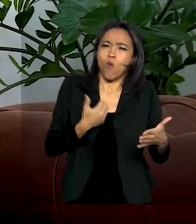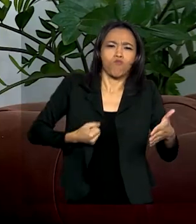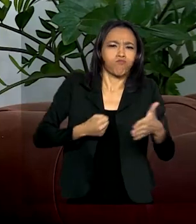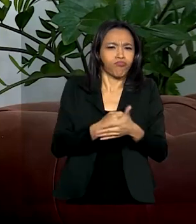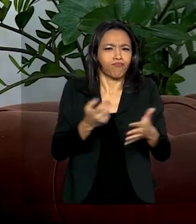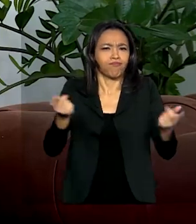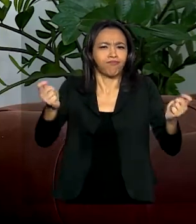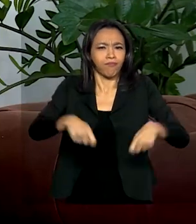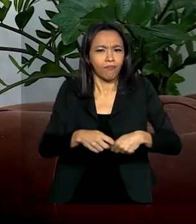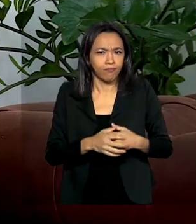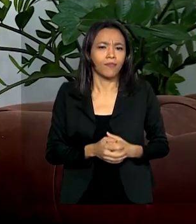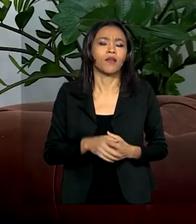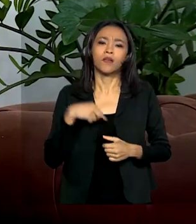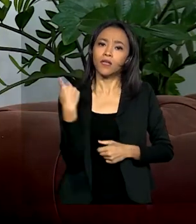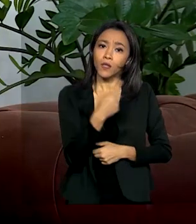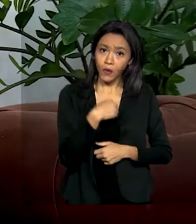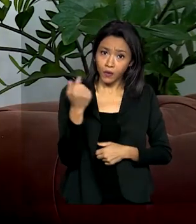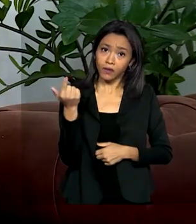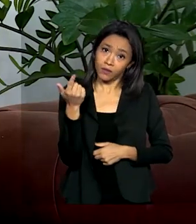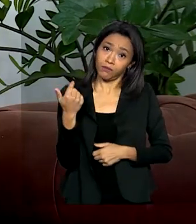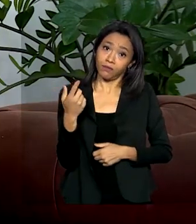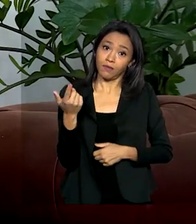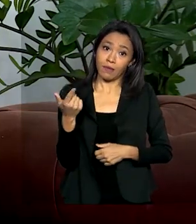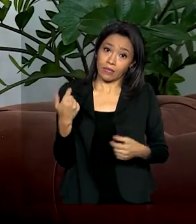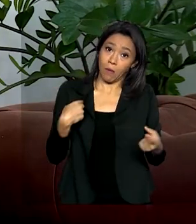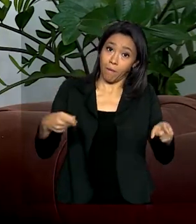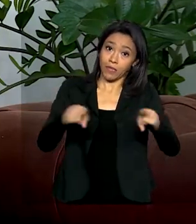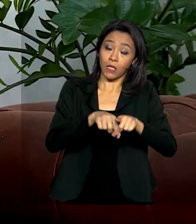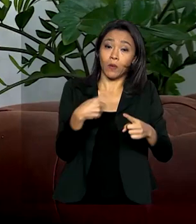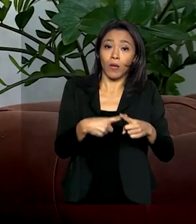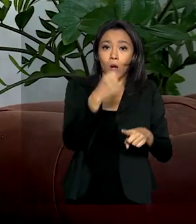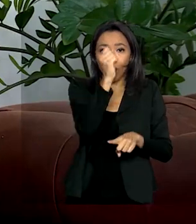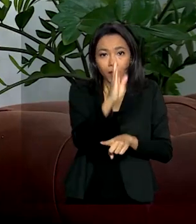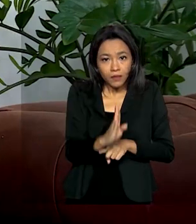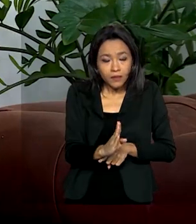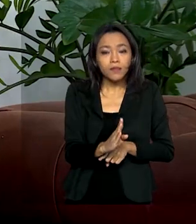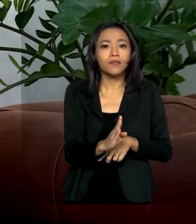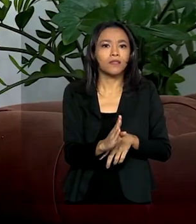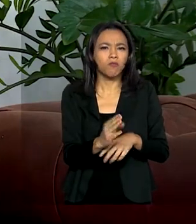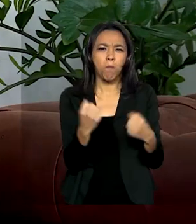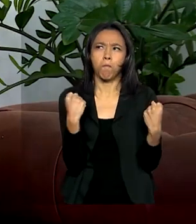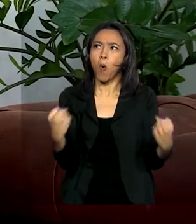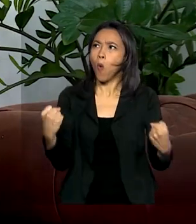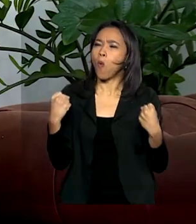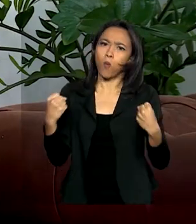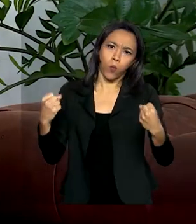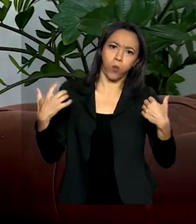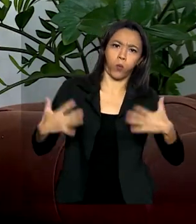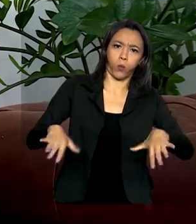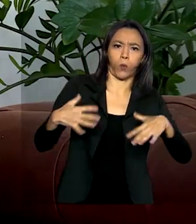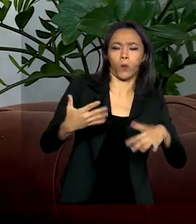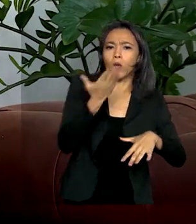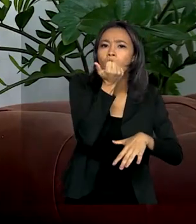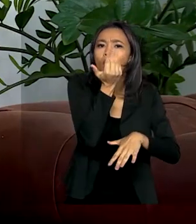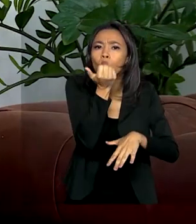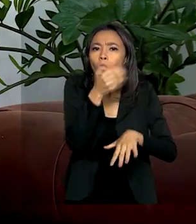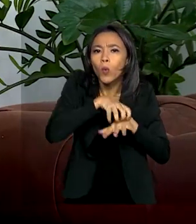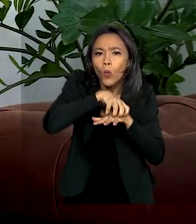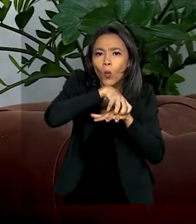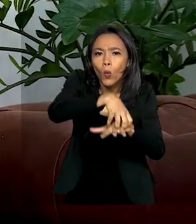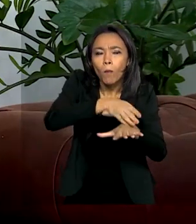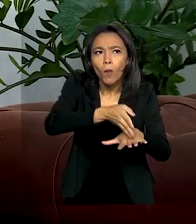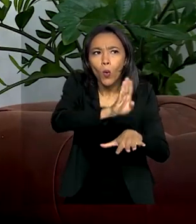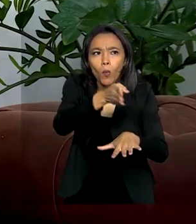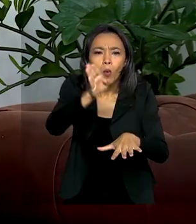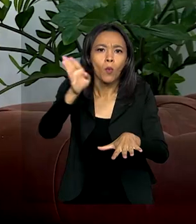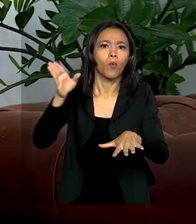também para que a gente possa ser um parceiro seguro. Porque o Brasil, sendo essa potência alimentar de